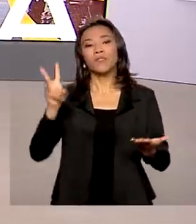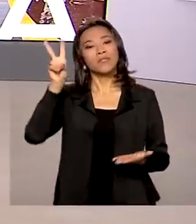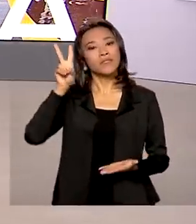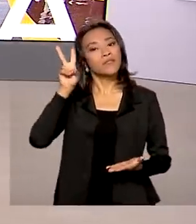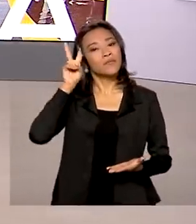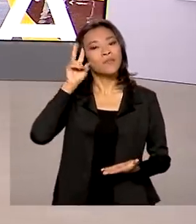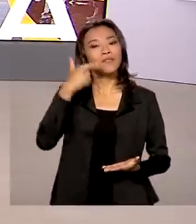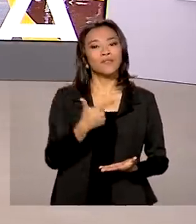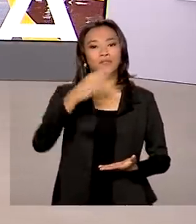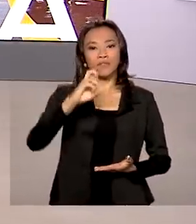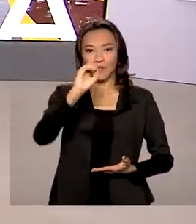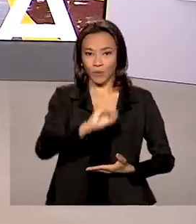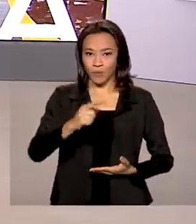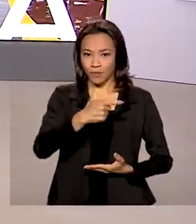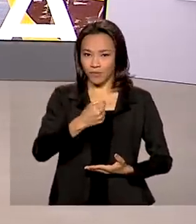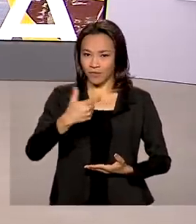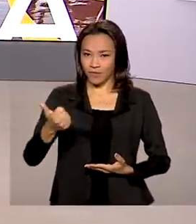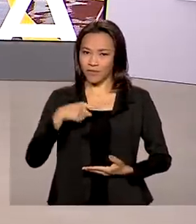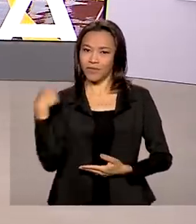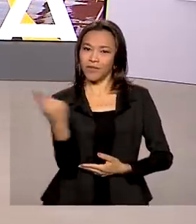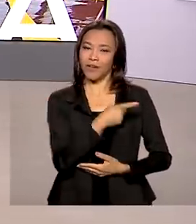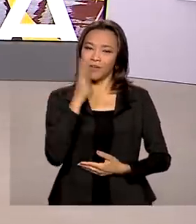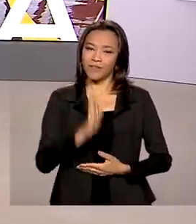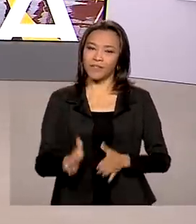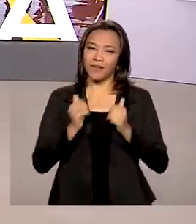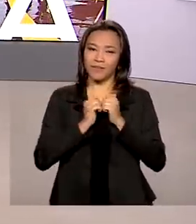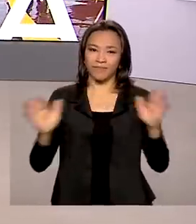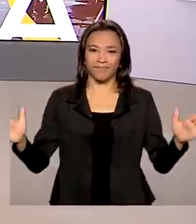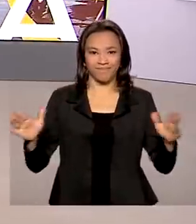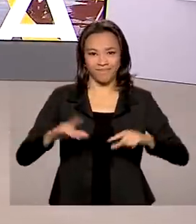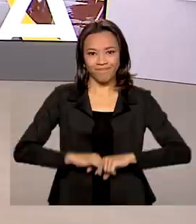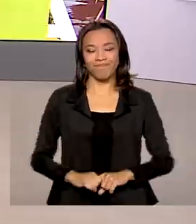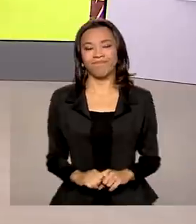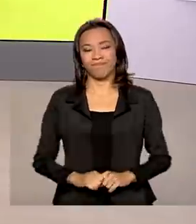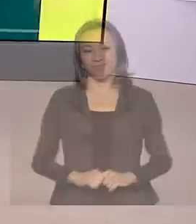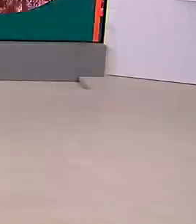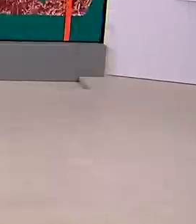de outubro de 2021. O Brasil em Dia está começando.